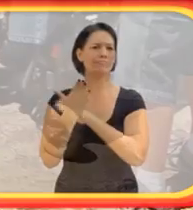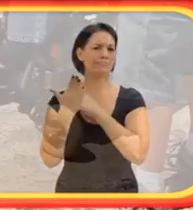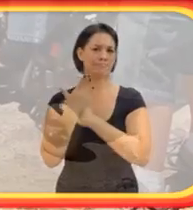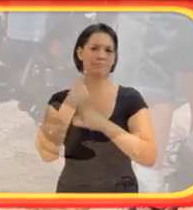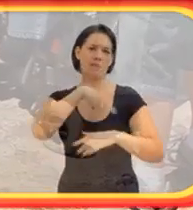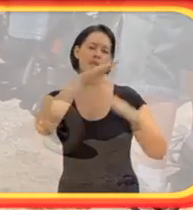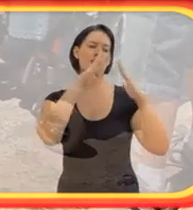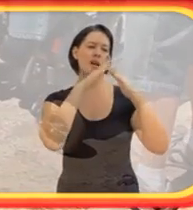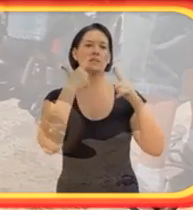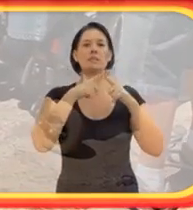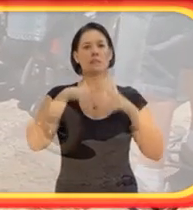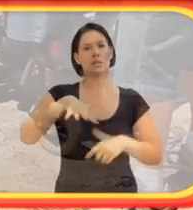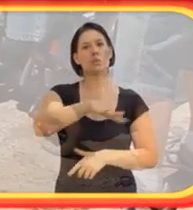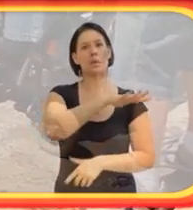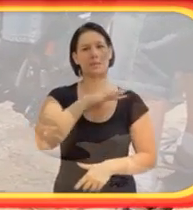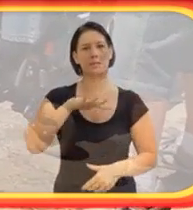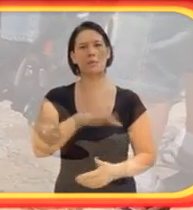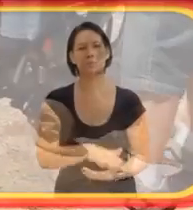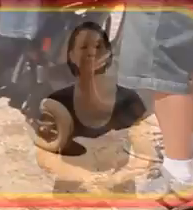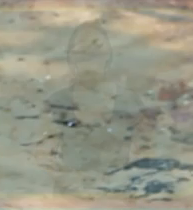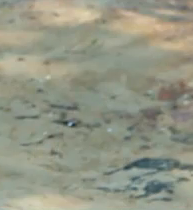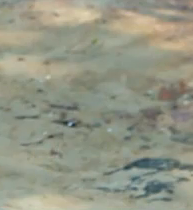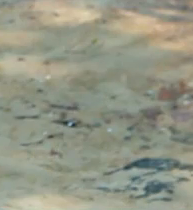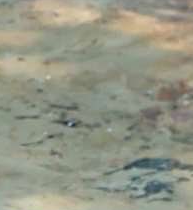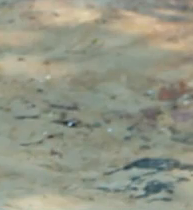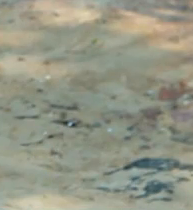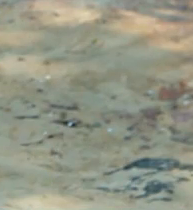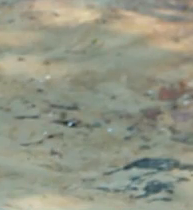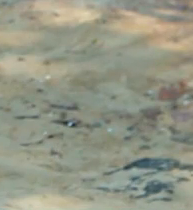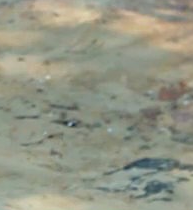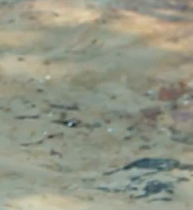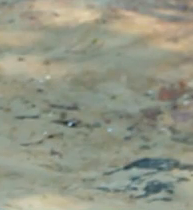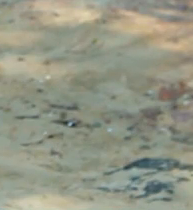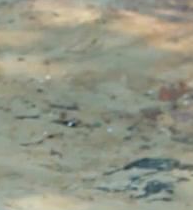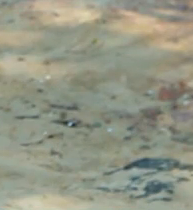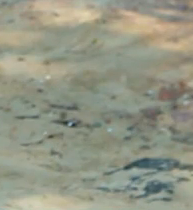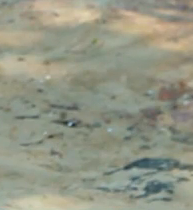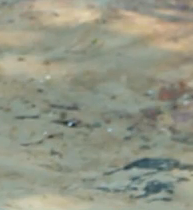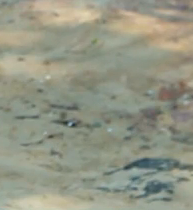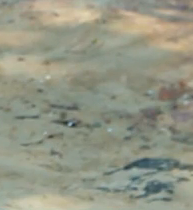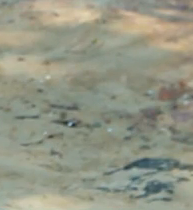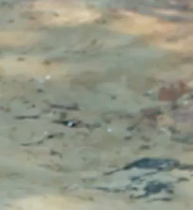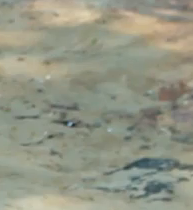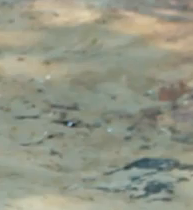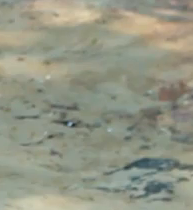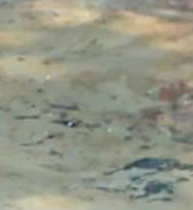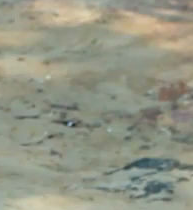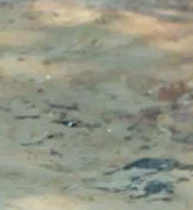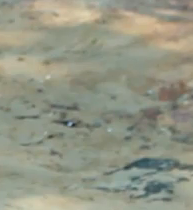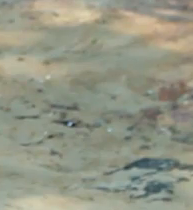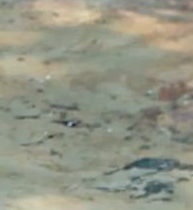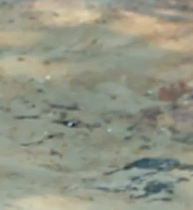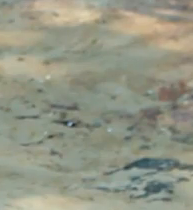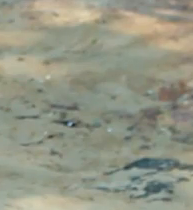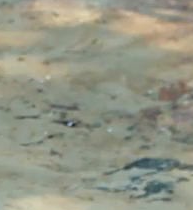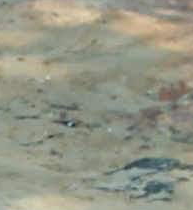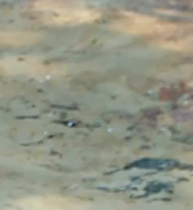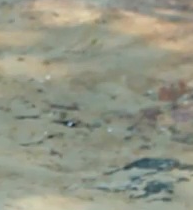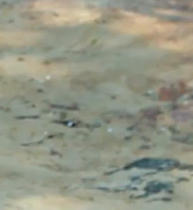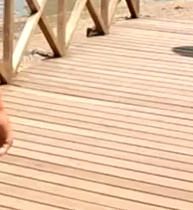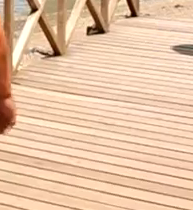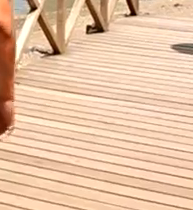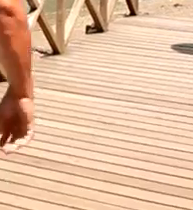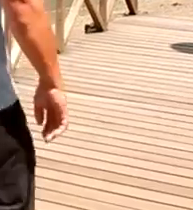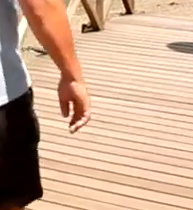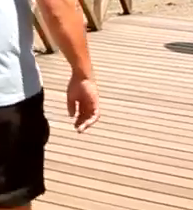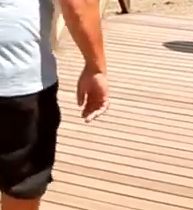grande. Para mim, um cara muito legal, muito... Um irmão e auxiliou bastante a gente lá em casa,